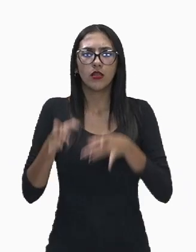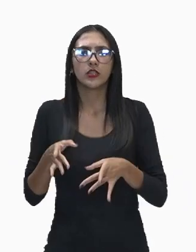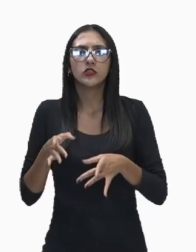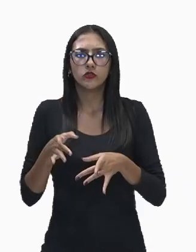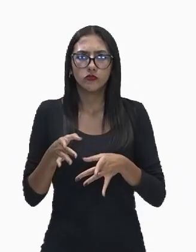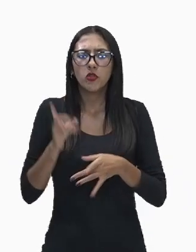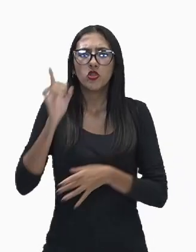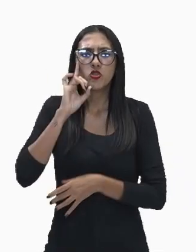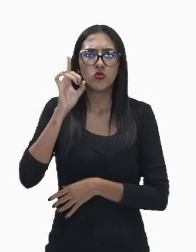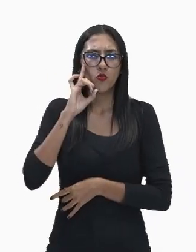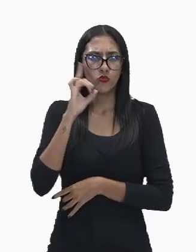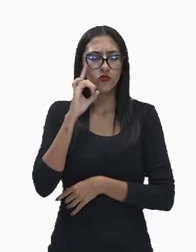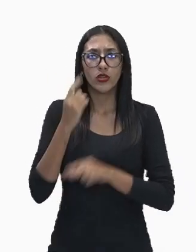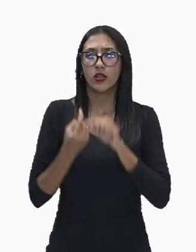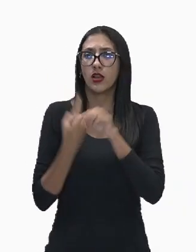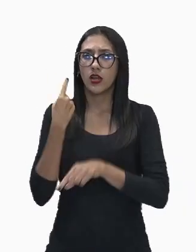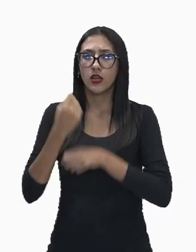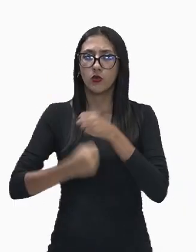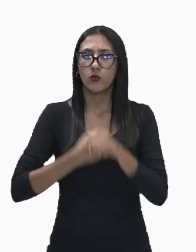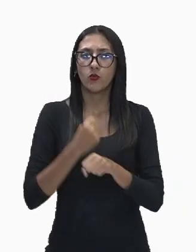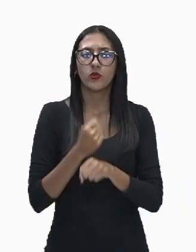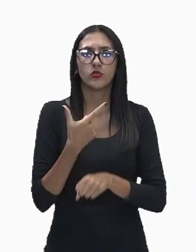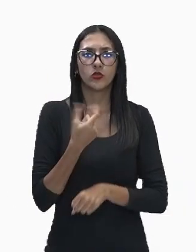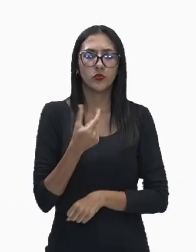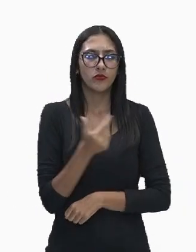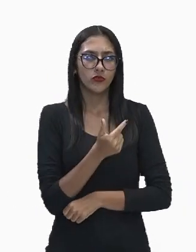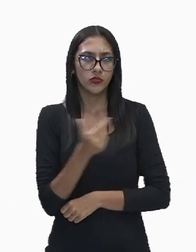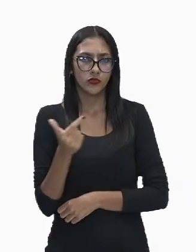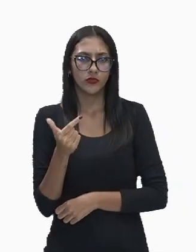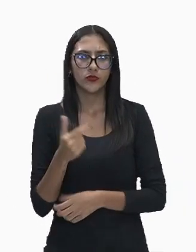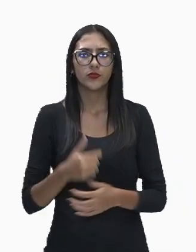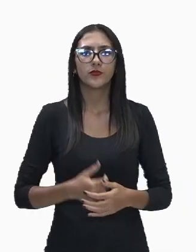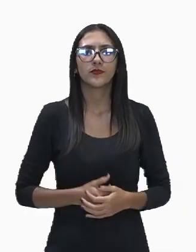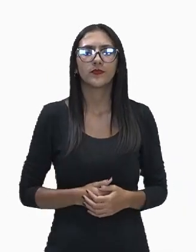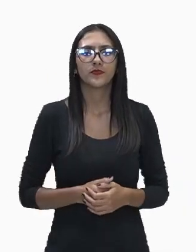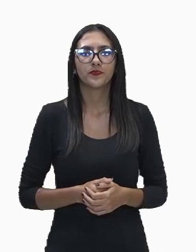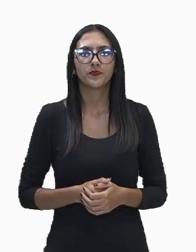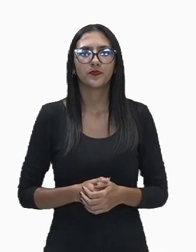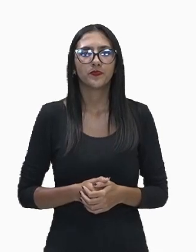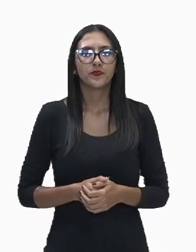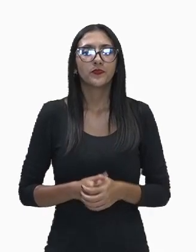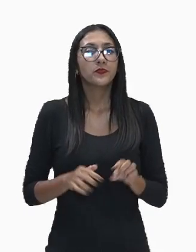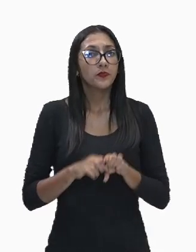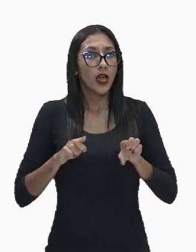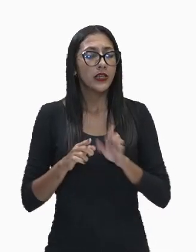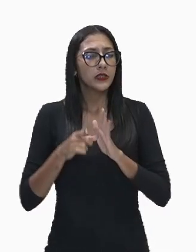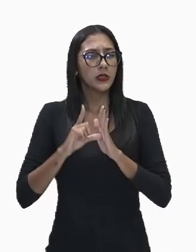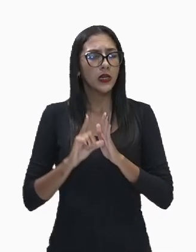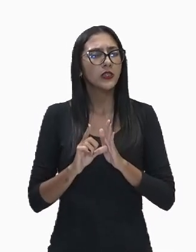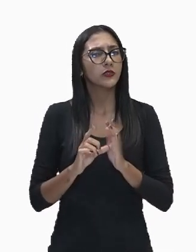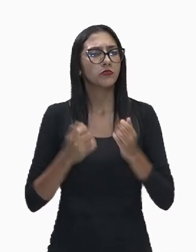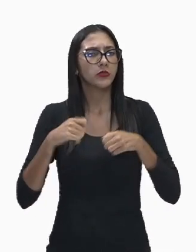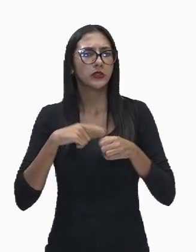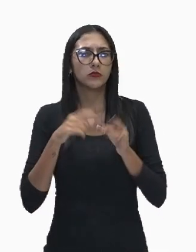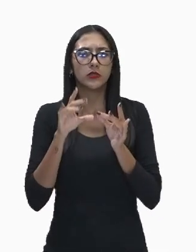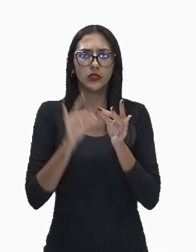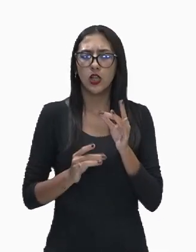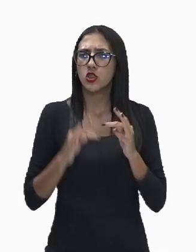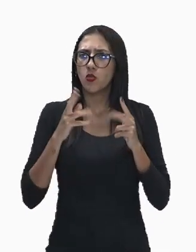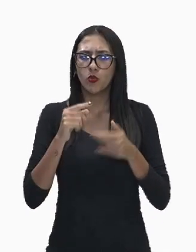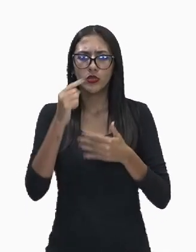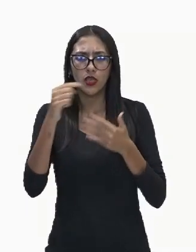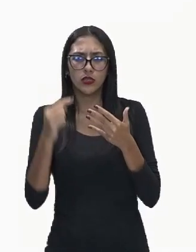dia lá no ano de 2022. Antes de eu continuar aqui, eu gostaria de chamar a atenção, esses dados todos